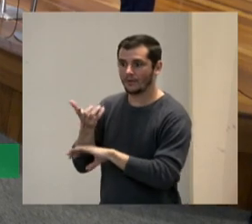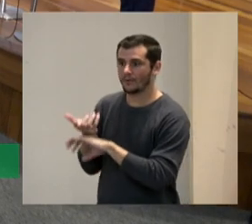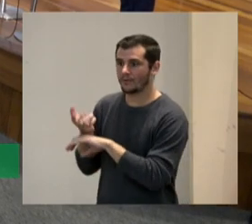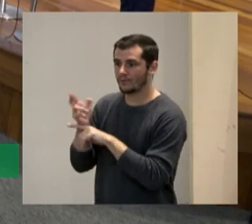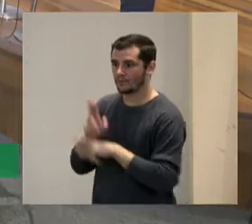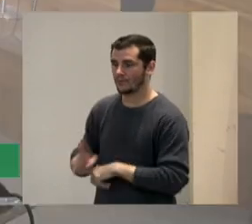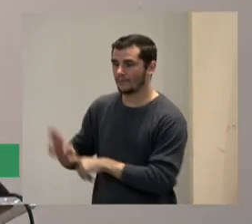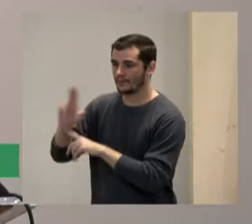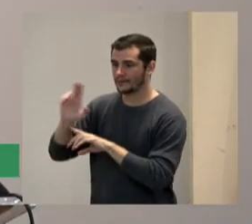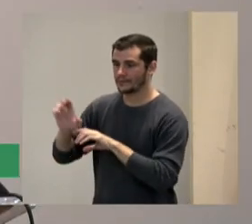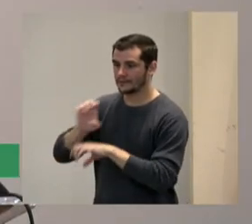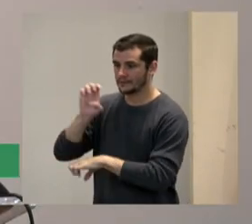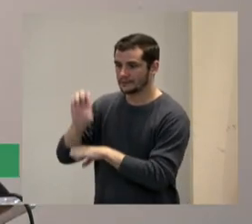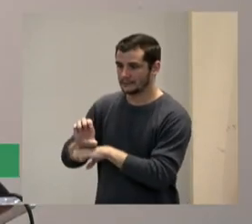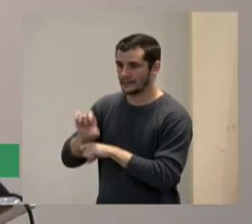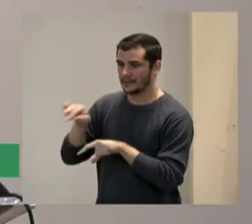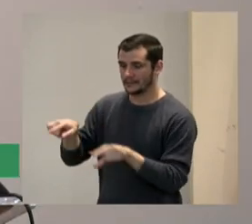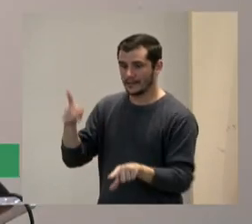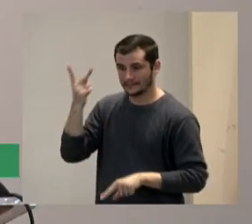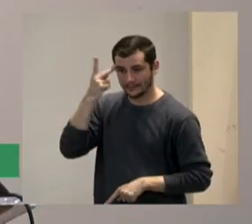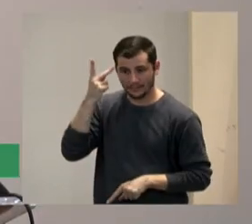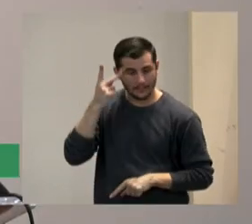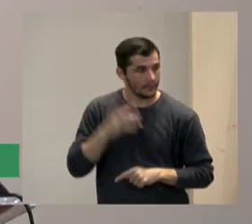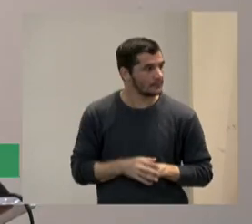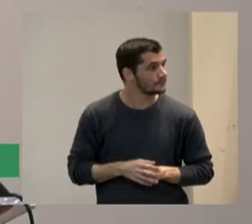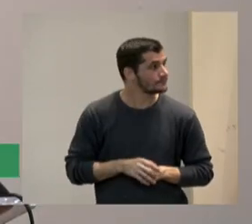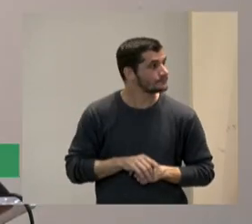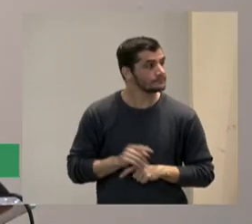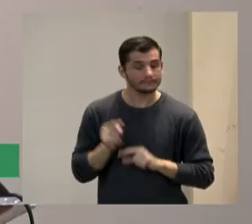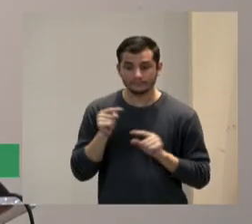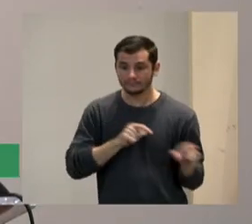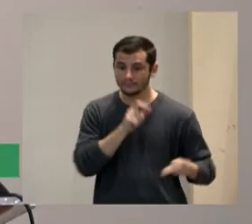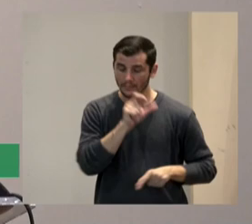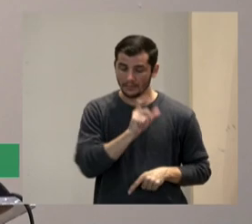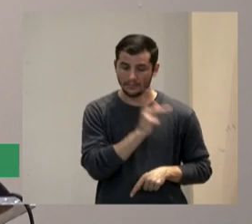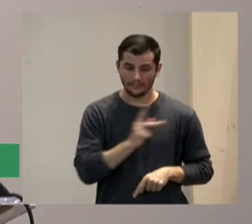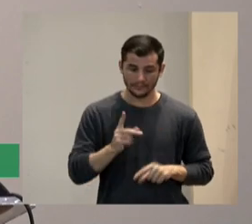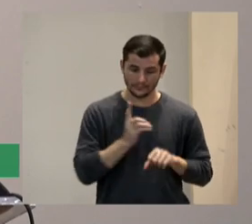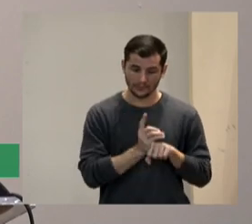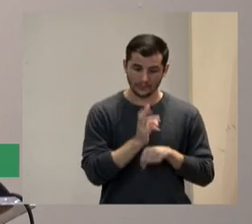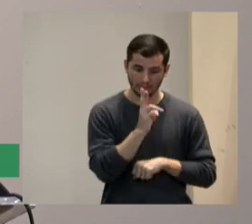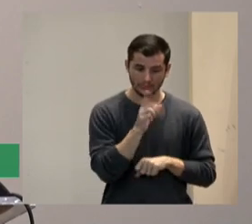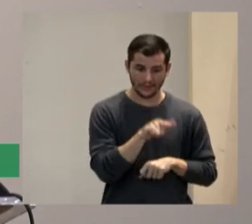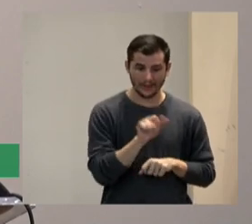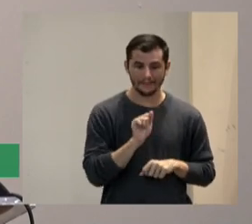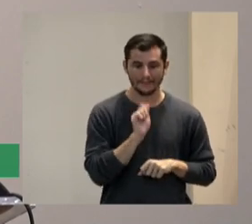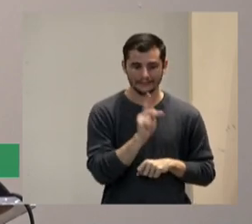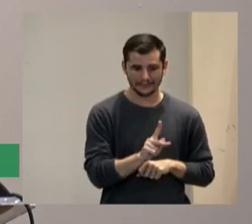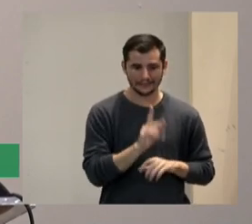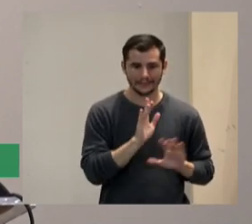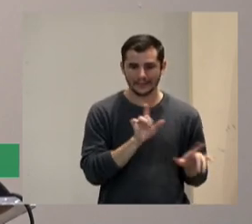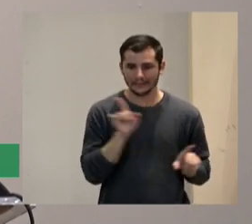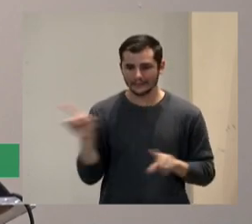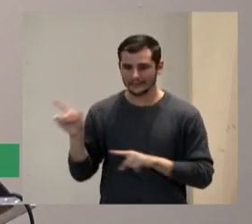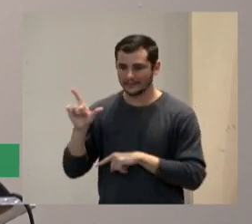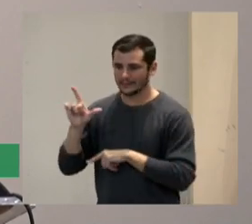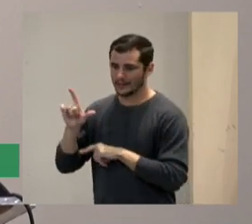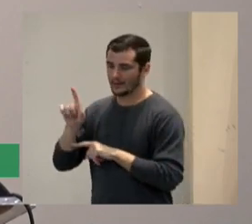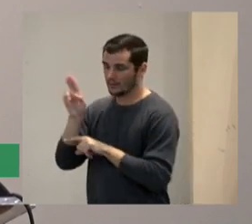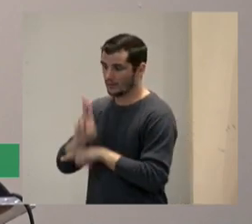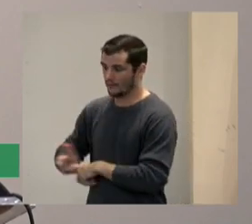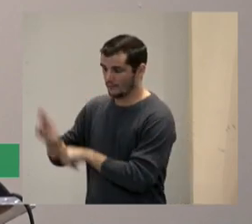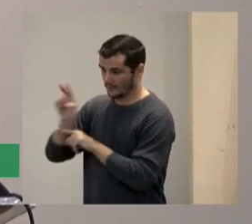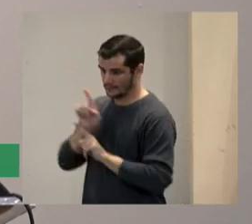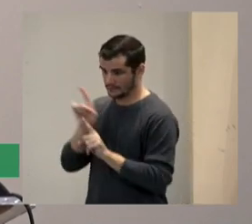Mesquita filho de São Paulo professor doutor aposentado da Universidade de Alcalá professor